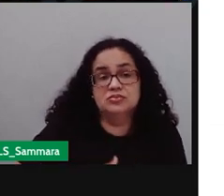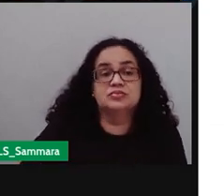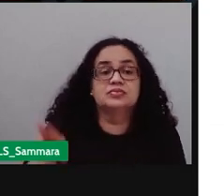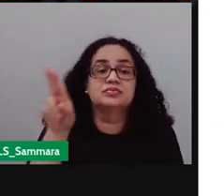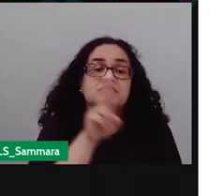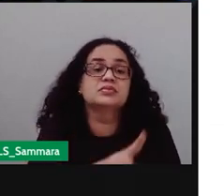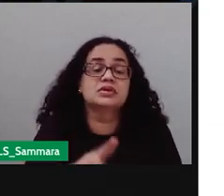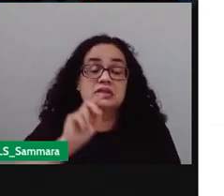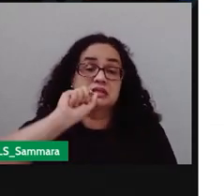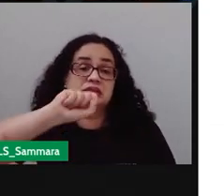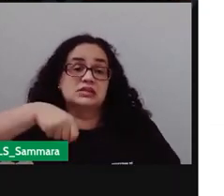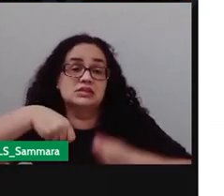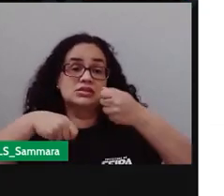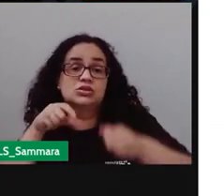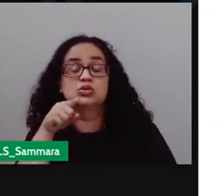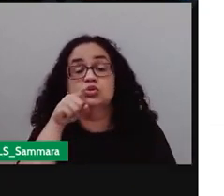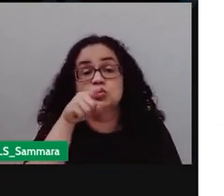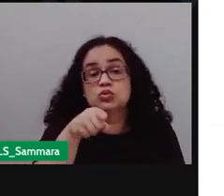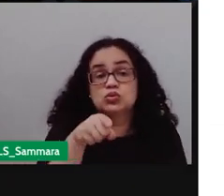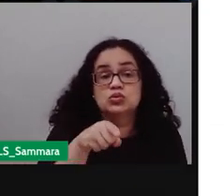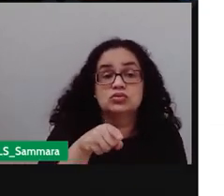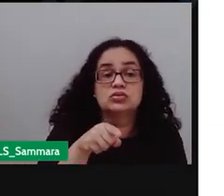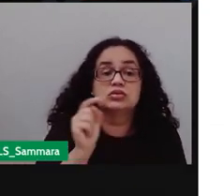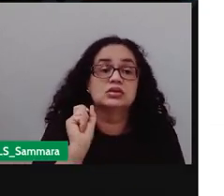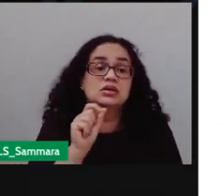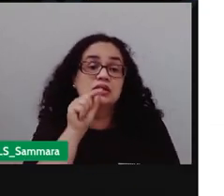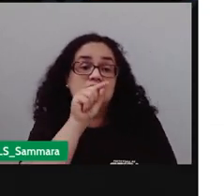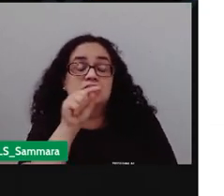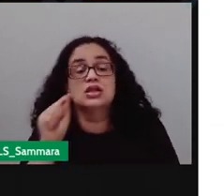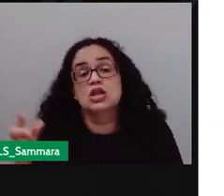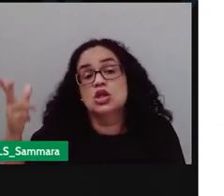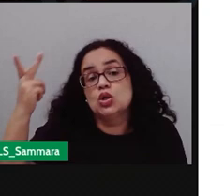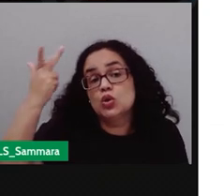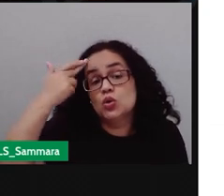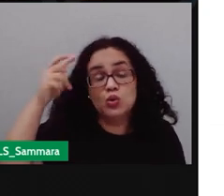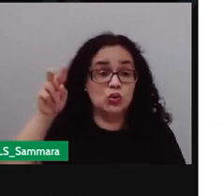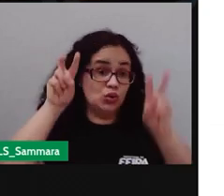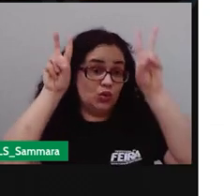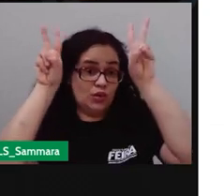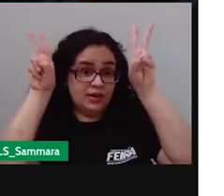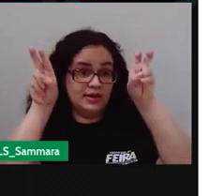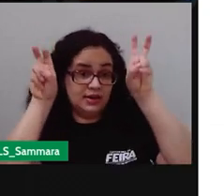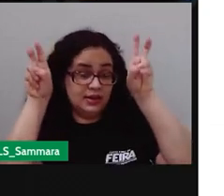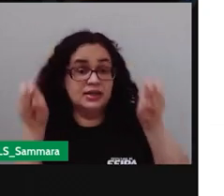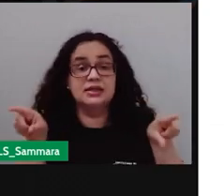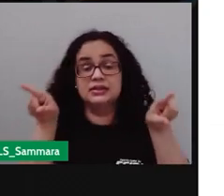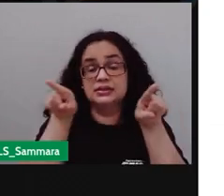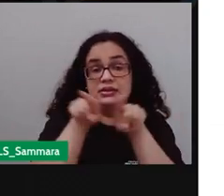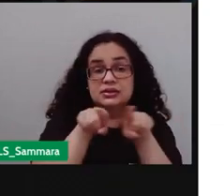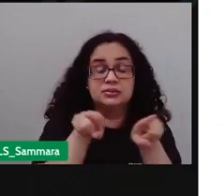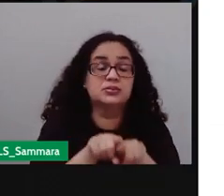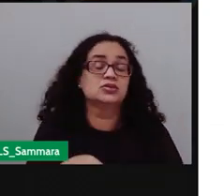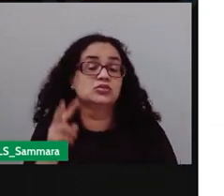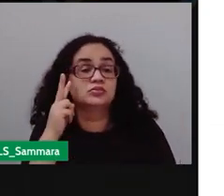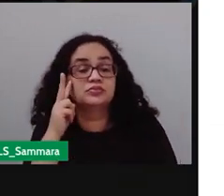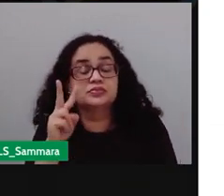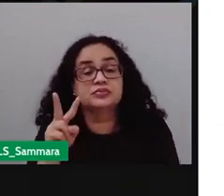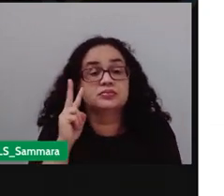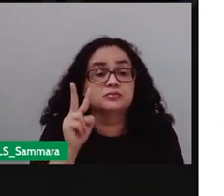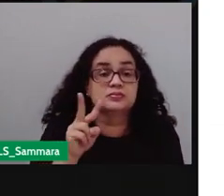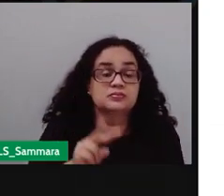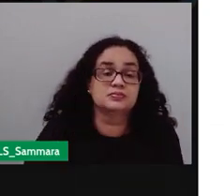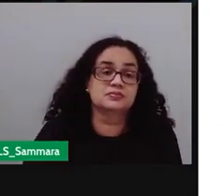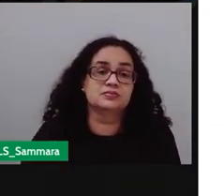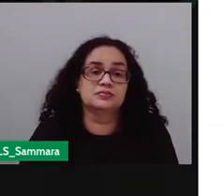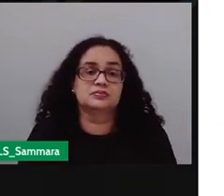sobre sinais de pontuação o uso da reticência é uma coisa normal o uso das aspas também que a gente já viu aqui pois é